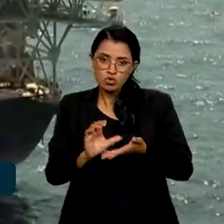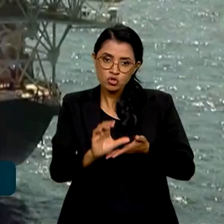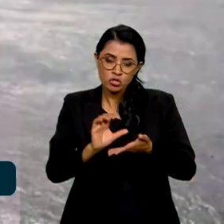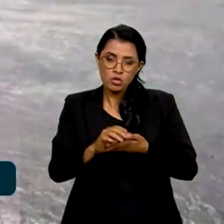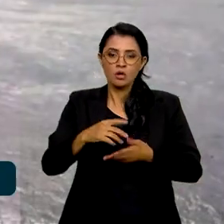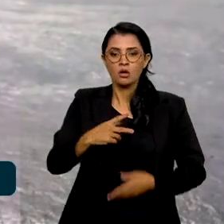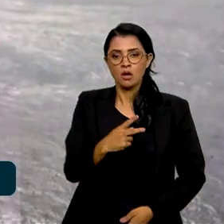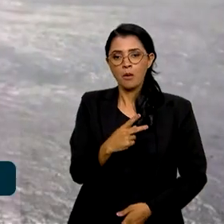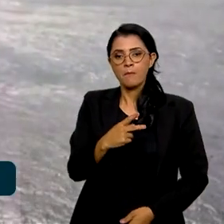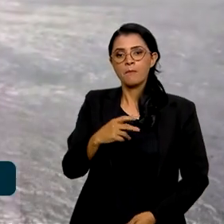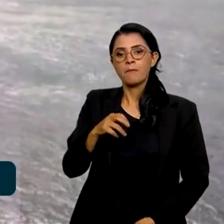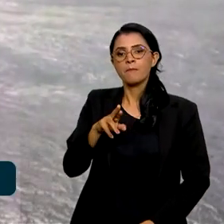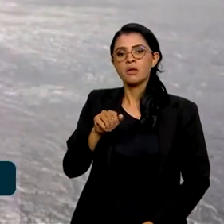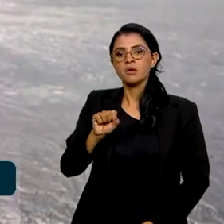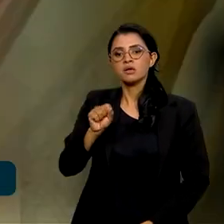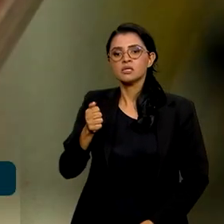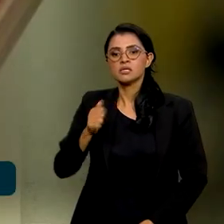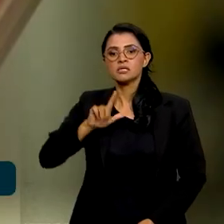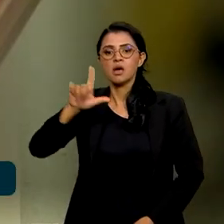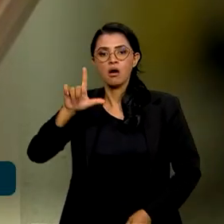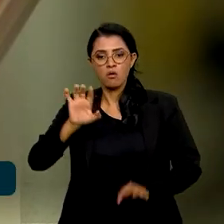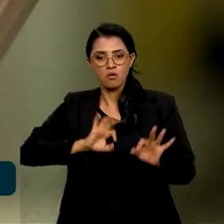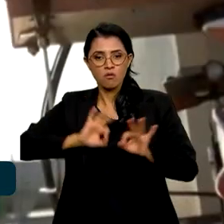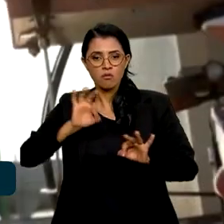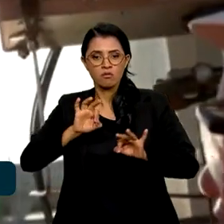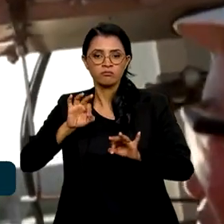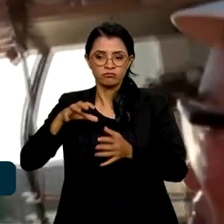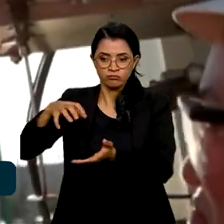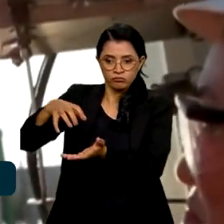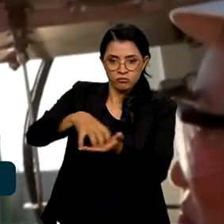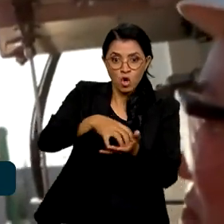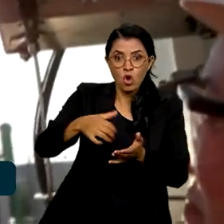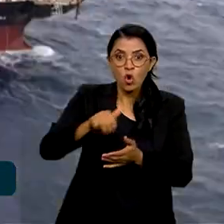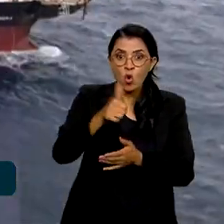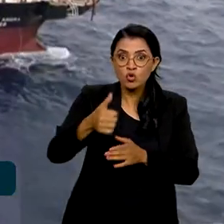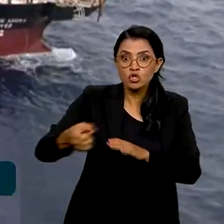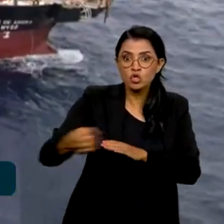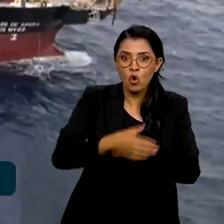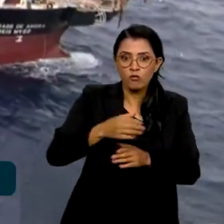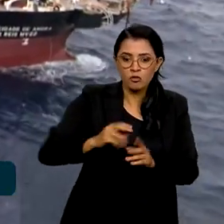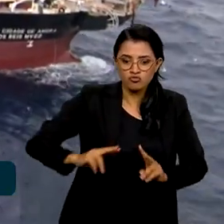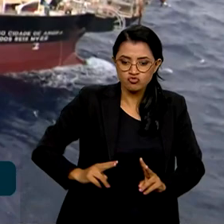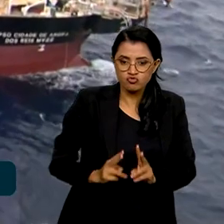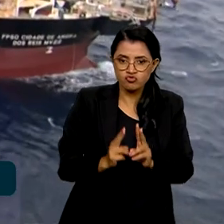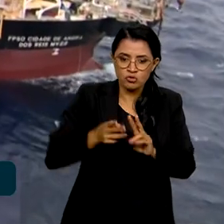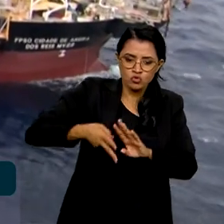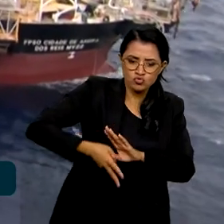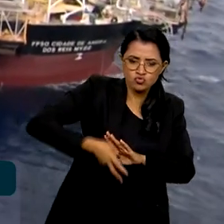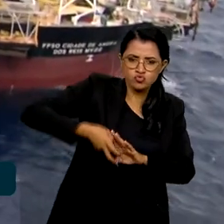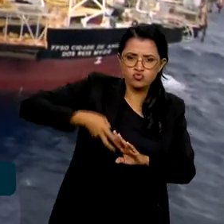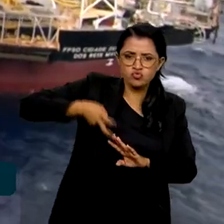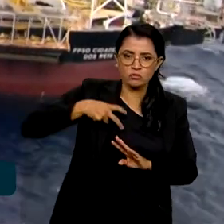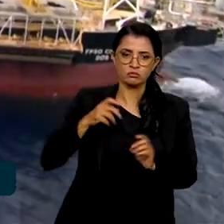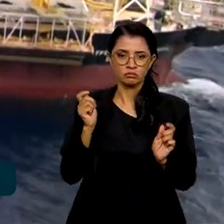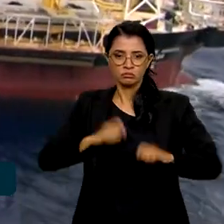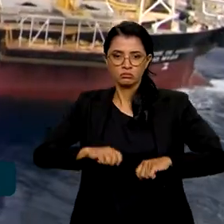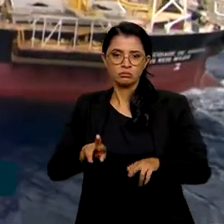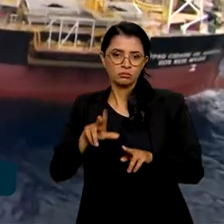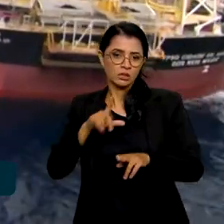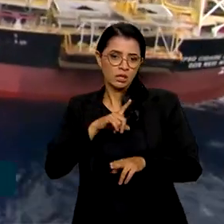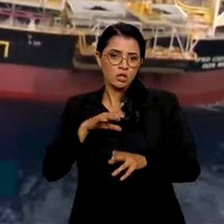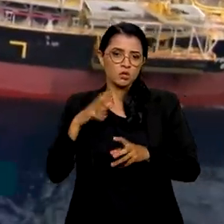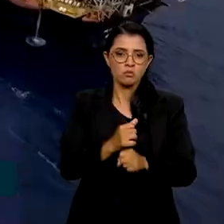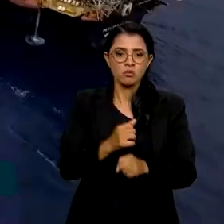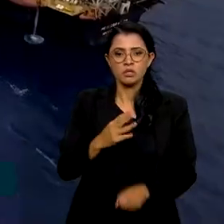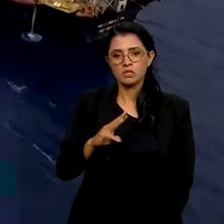ao pré-sal. O plano prevê a instalação de 11 novas plataformas e, com isso, espera produzir um total